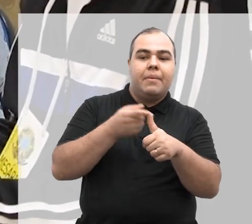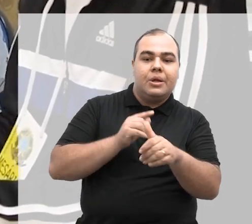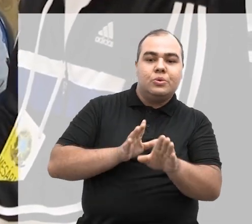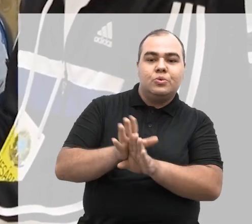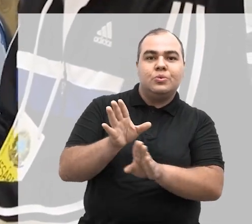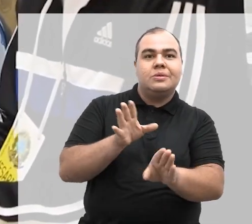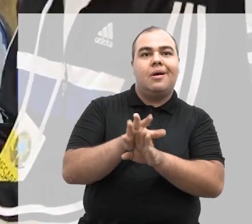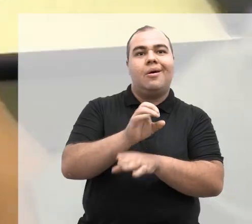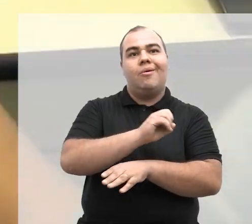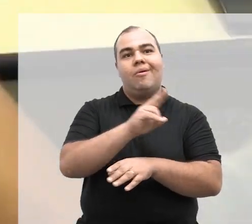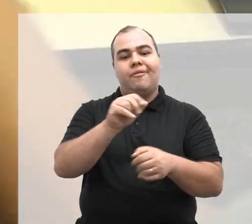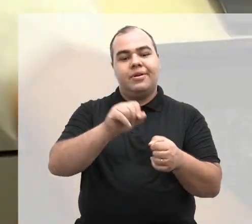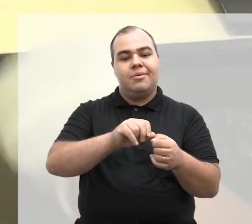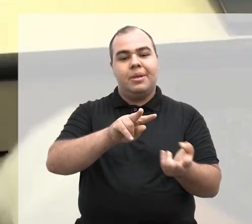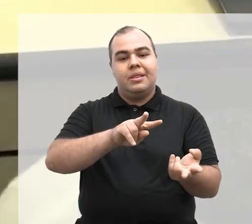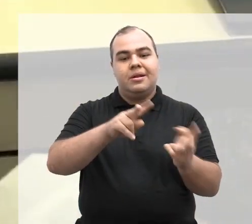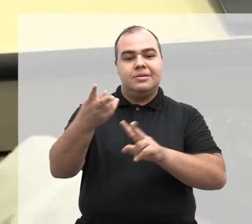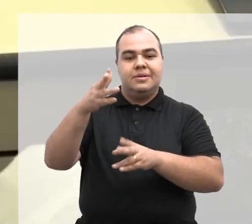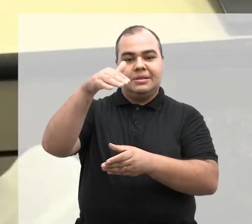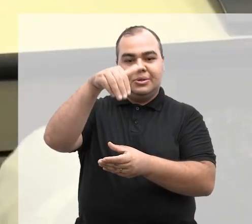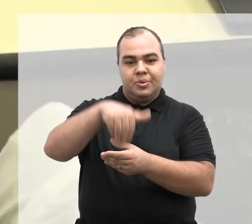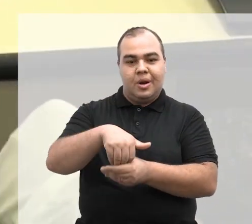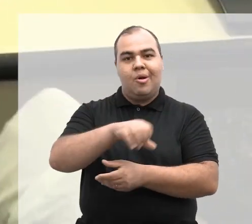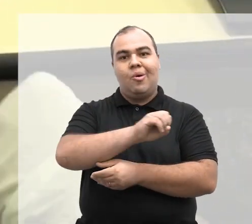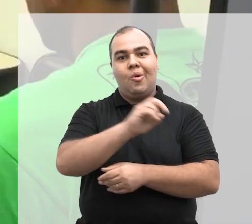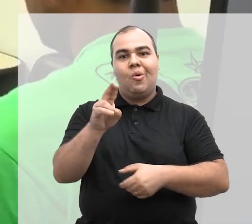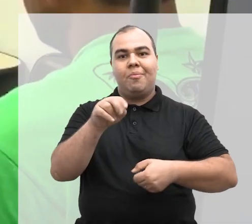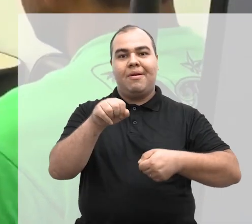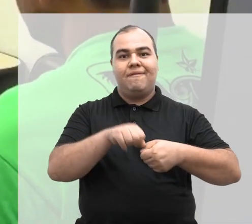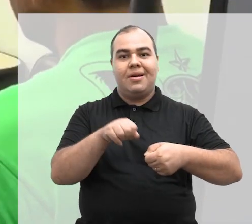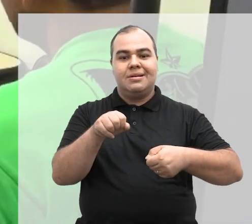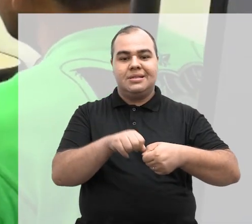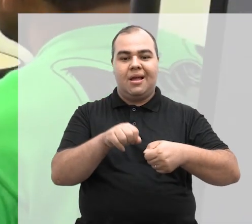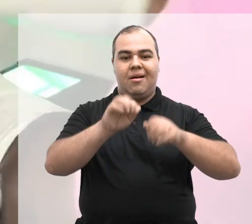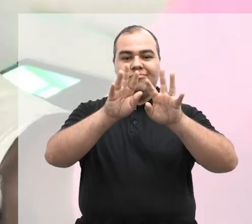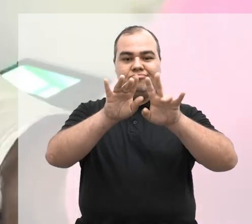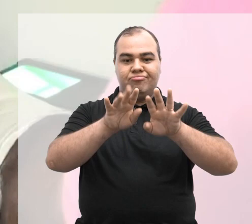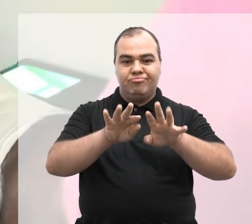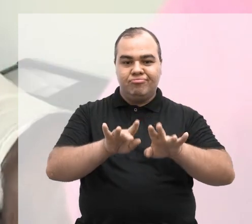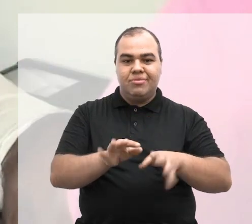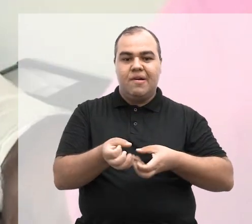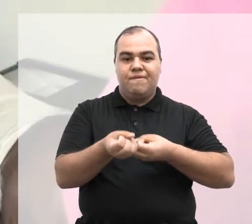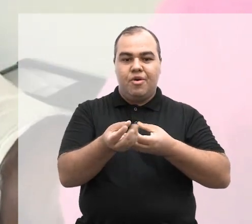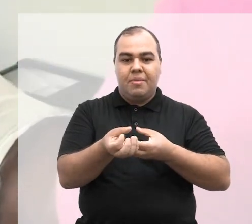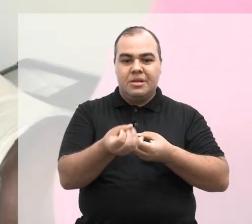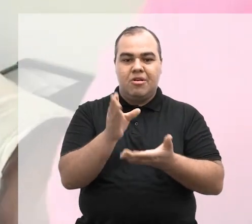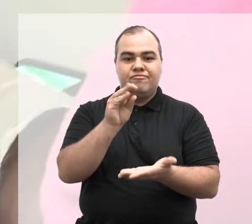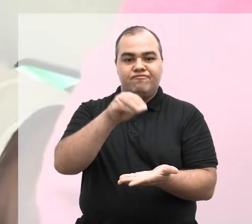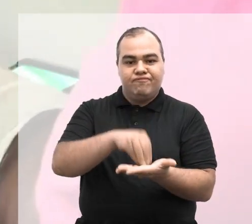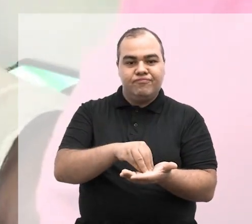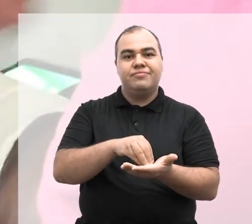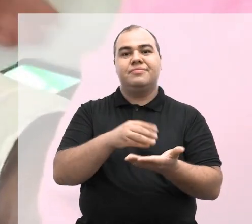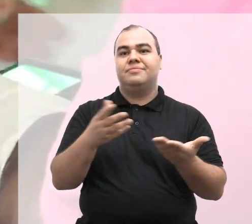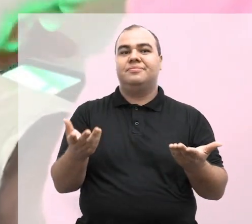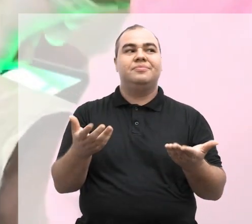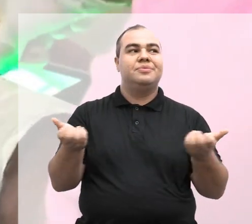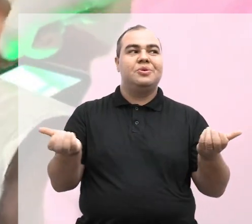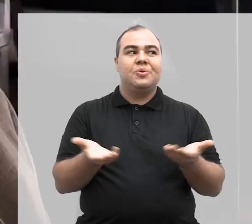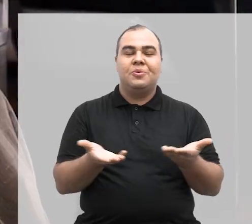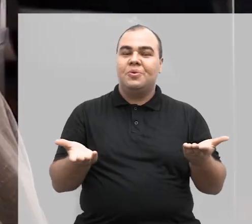primeira inscrição, seja para fazer uma transferência eleitoral, seja para fazer a atualização dos seus dados cadastrais.